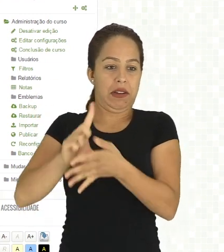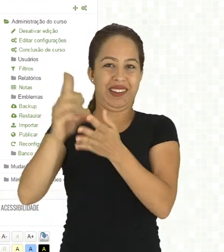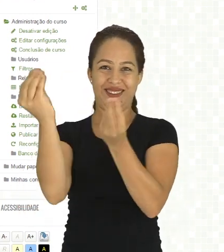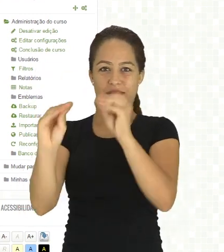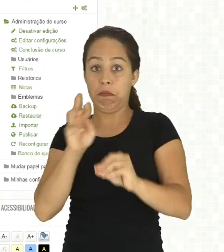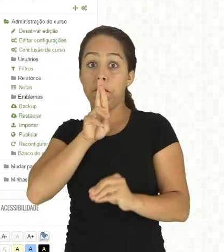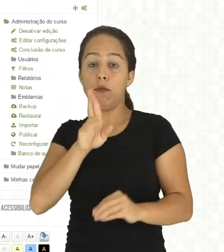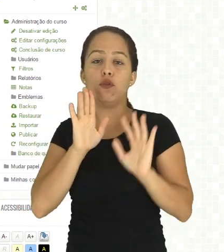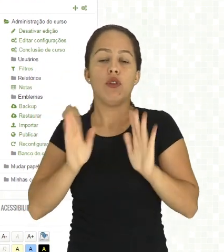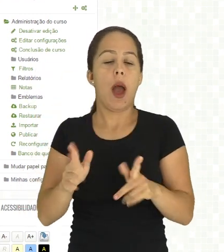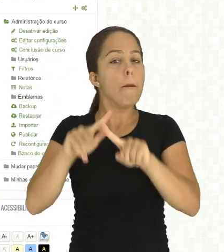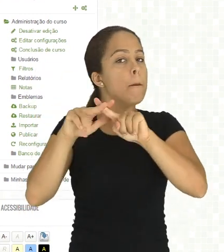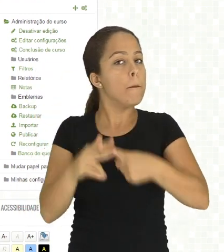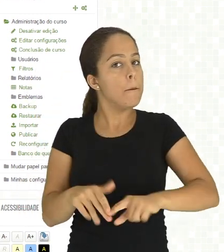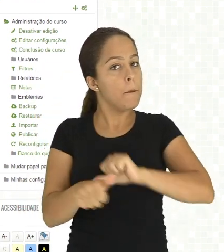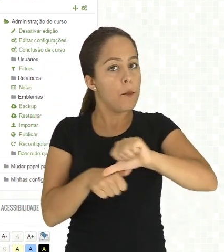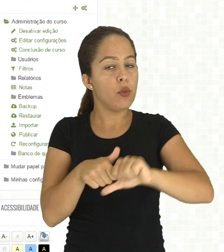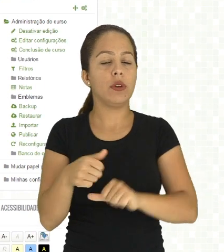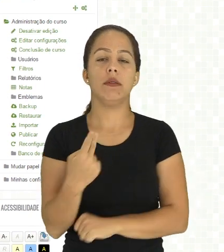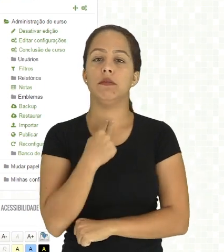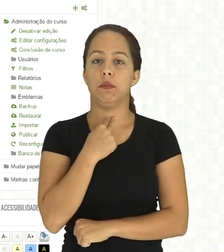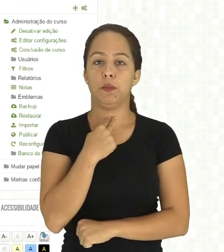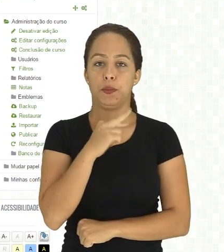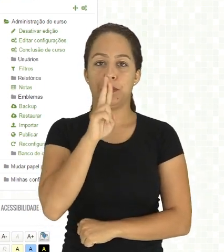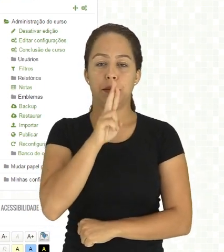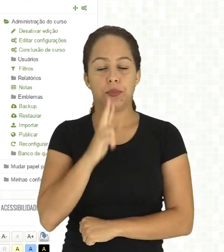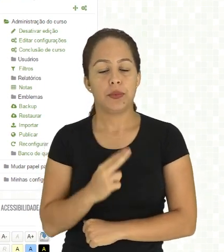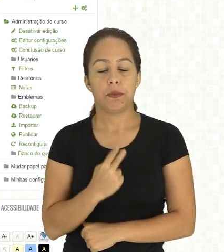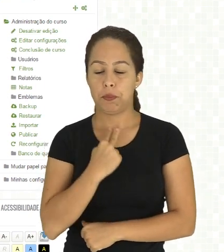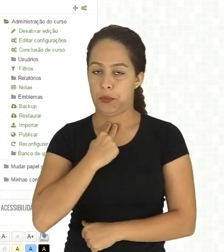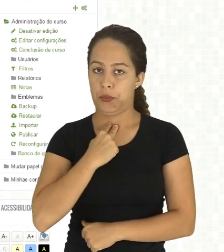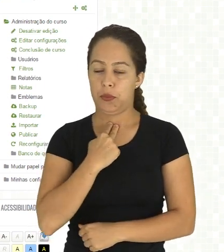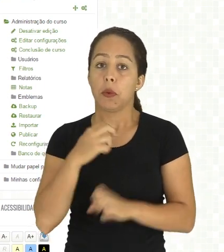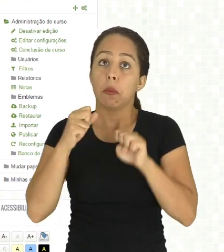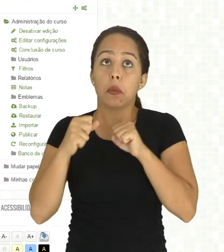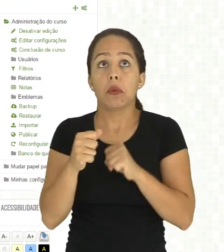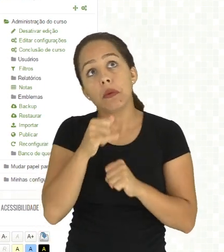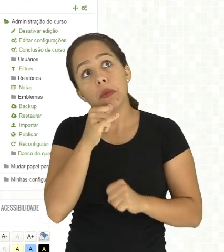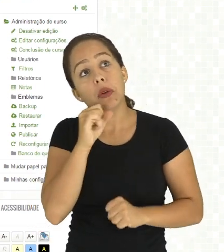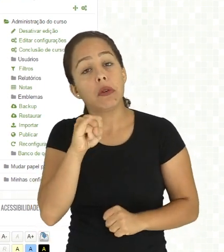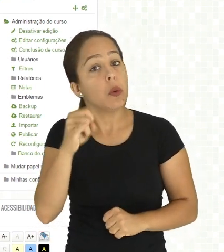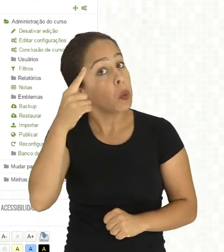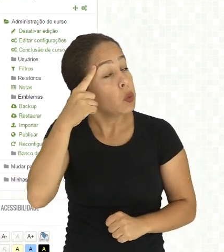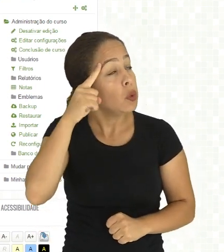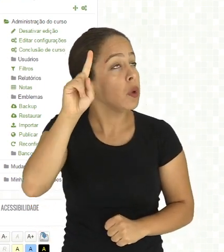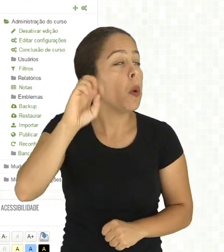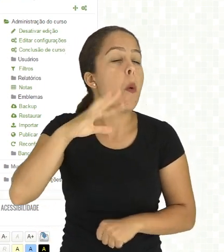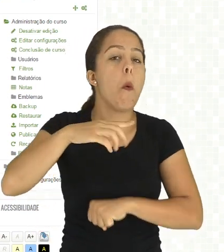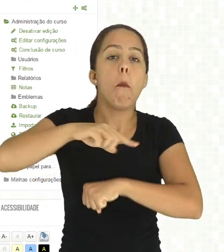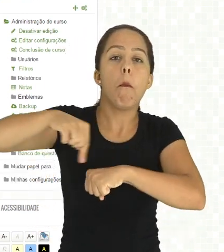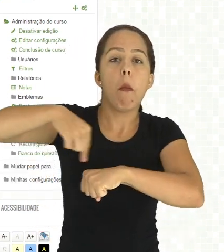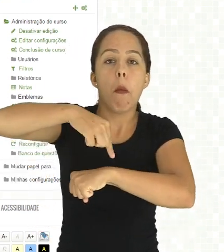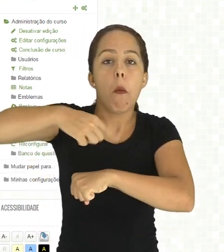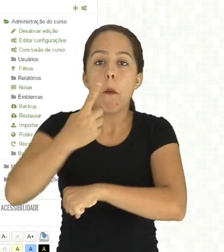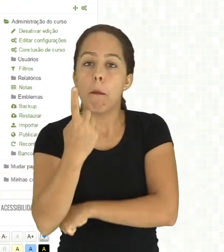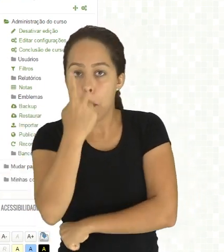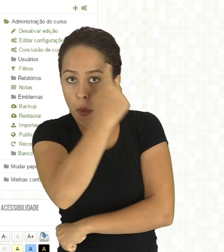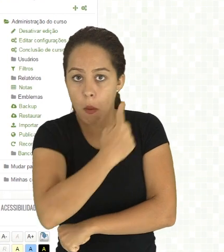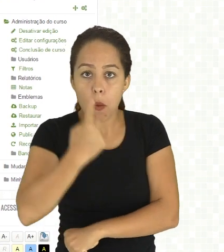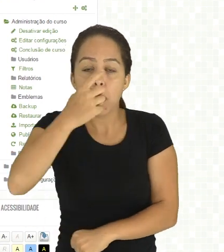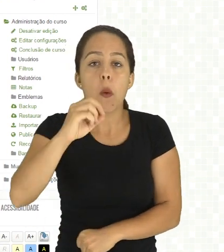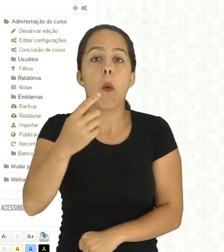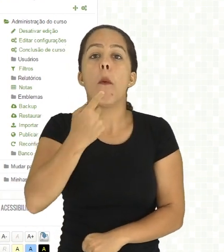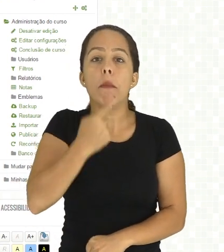Aí, nesse caso, aqui embaixo, você define qual o tempo de carência do envio. Pode ser um dia, uma hora, uma semana.